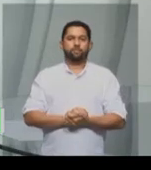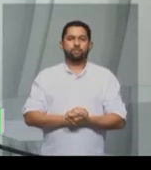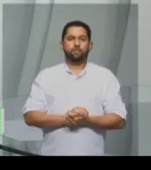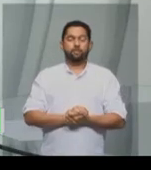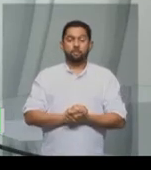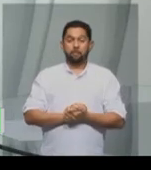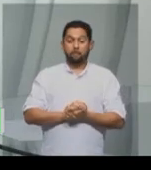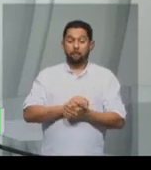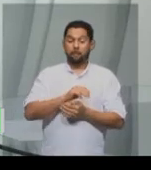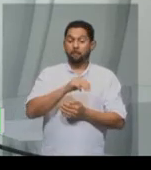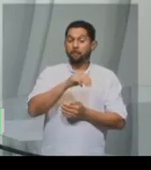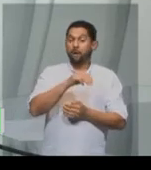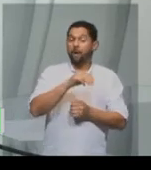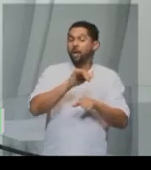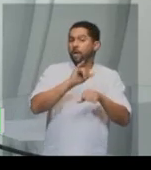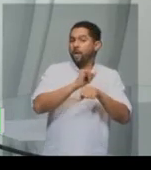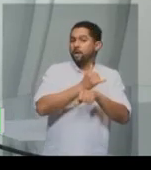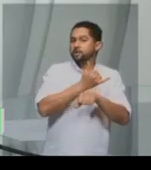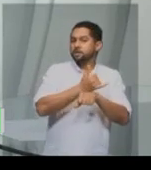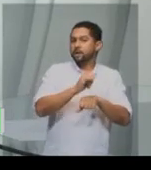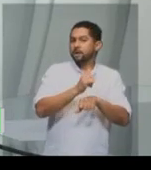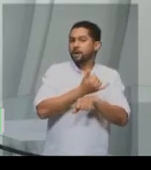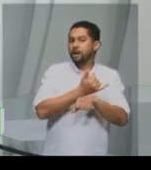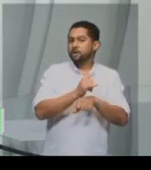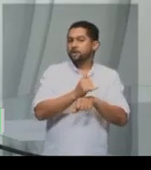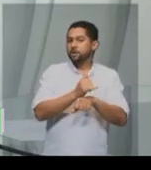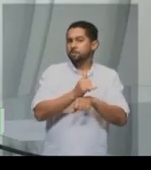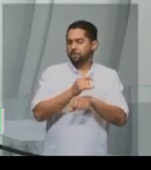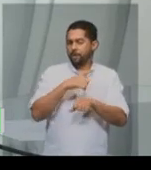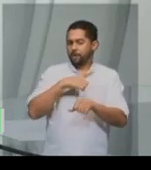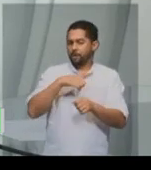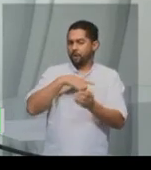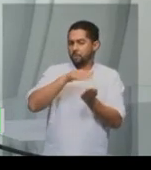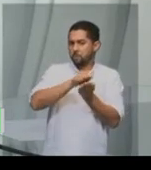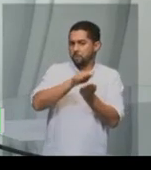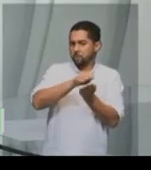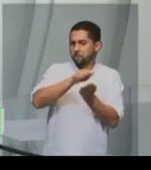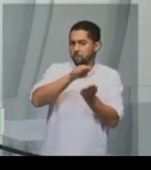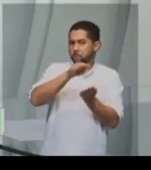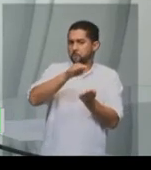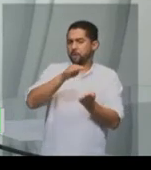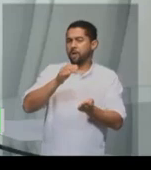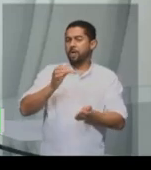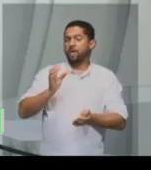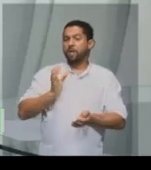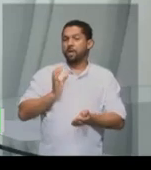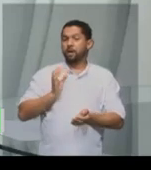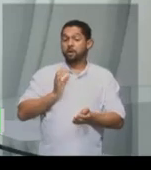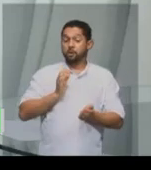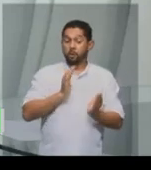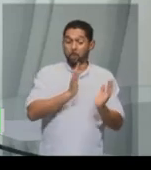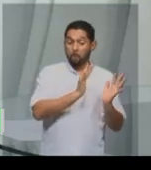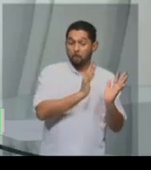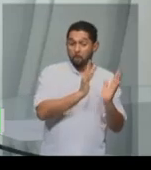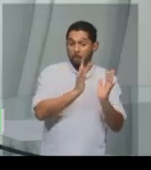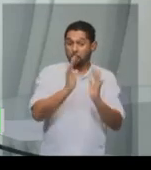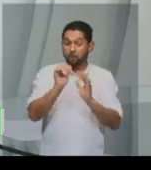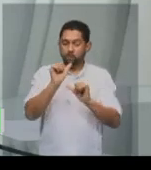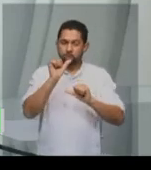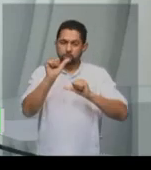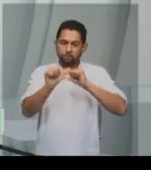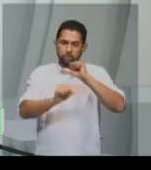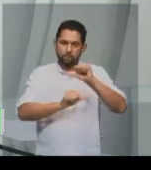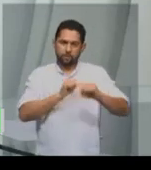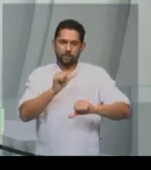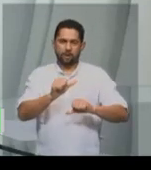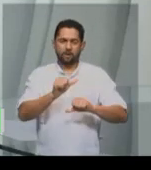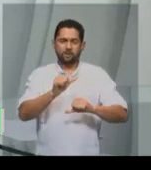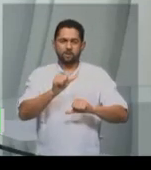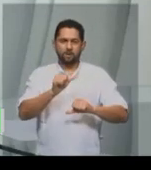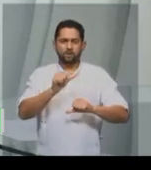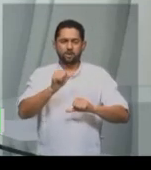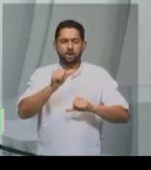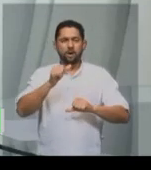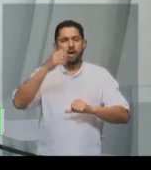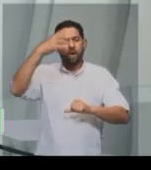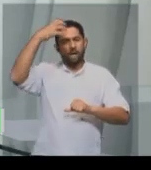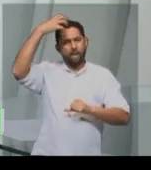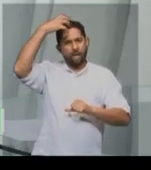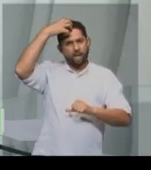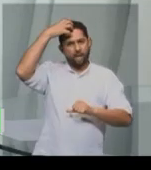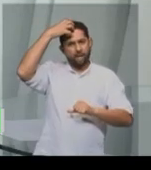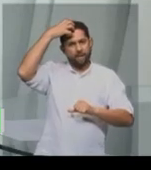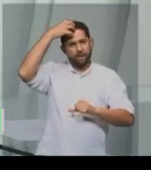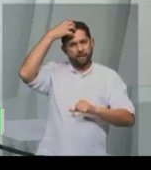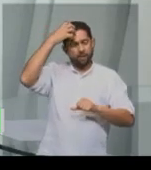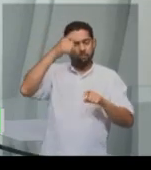estratégias para se acumular riqueza nesse período de transição entre o feudalismo e o capitalismo.